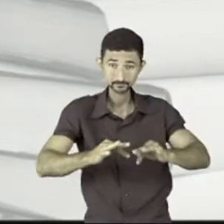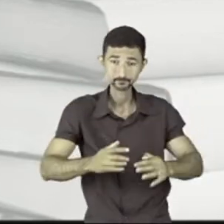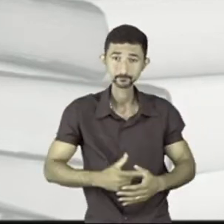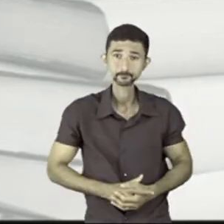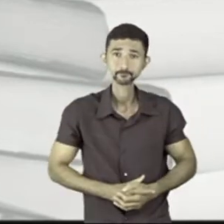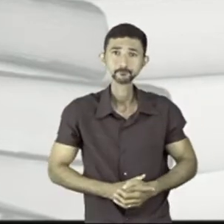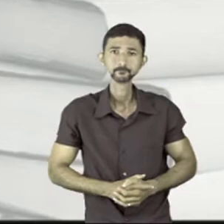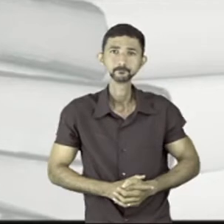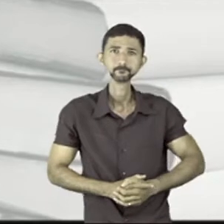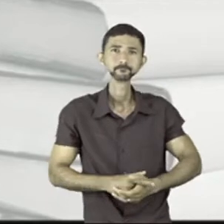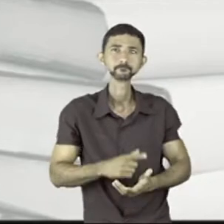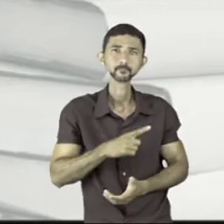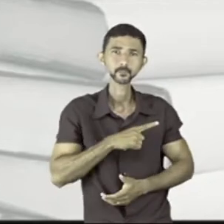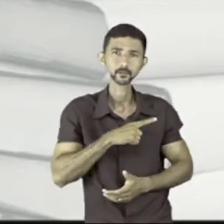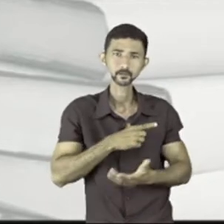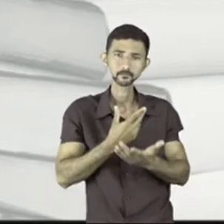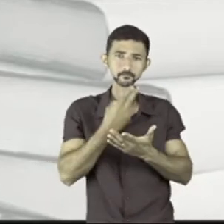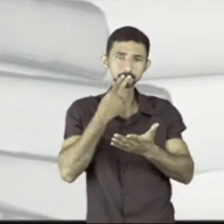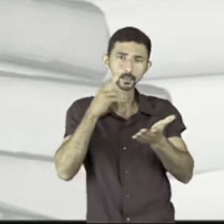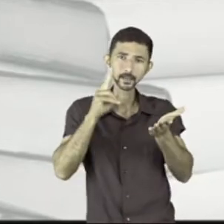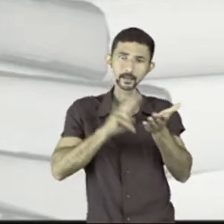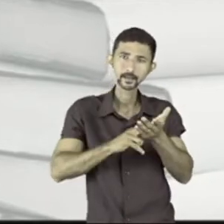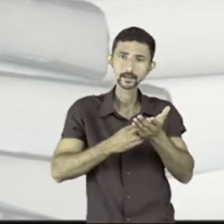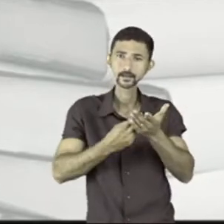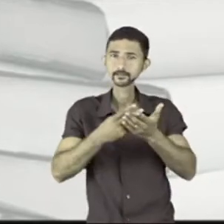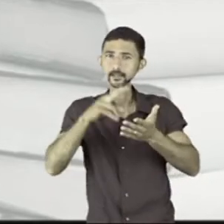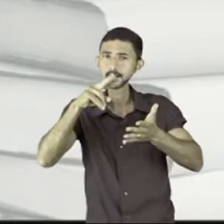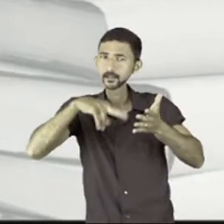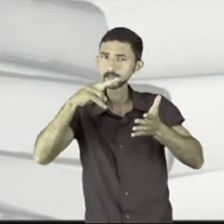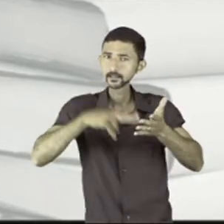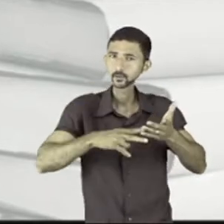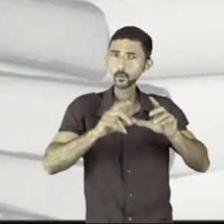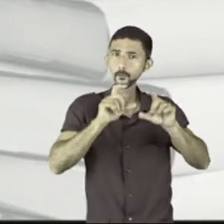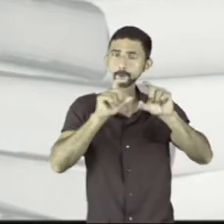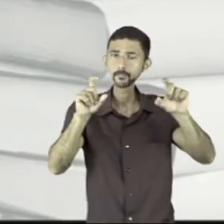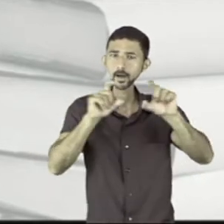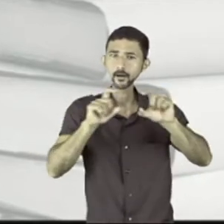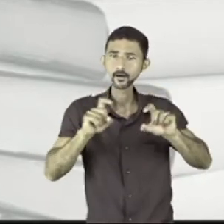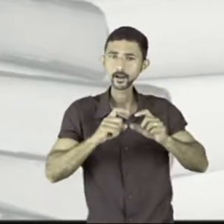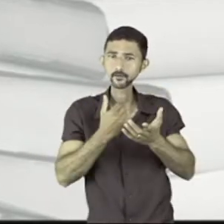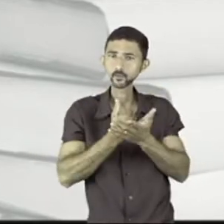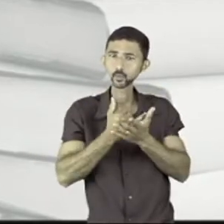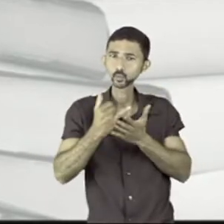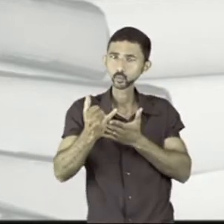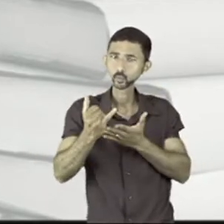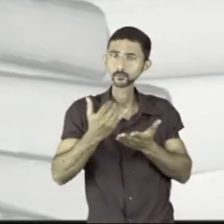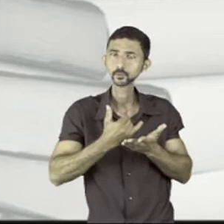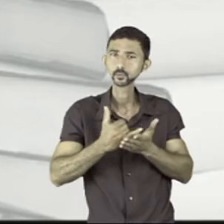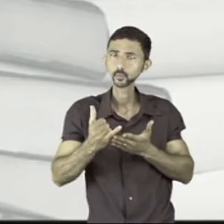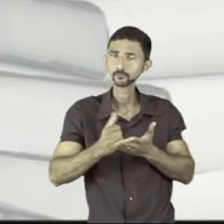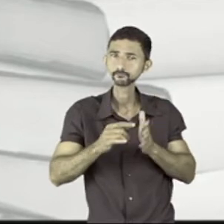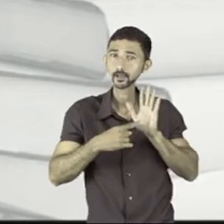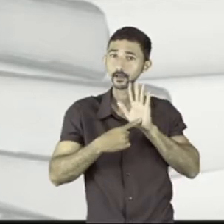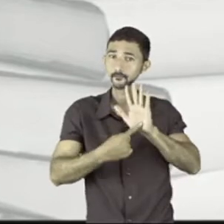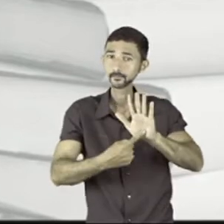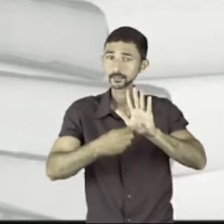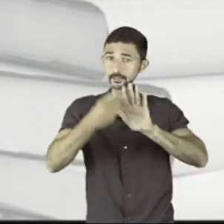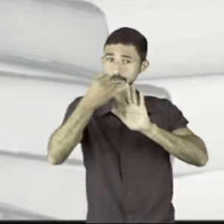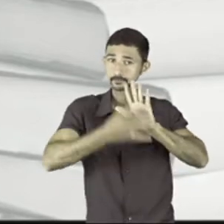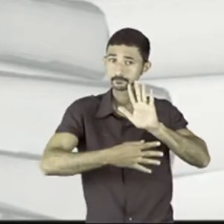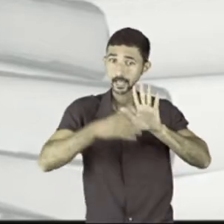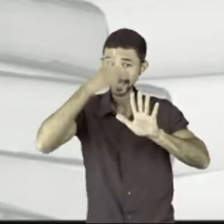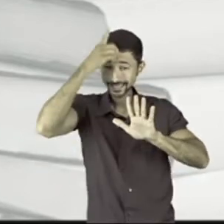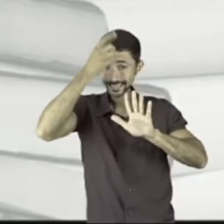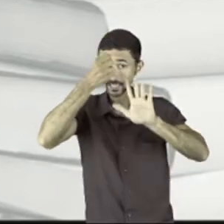Então olha só, eu tenho aqui a cartinha do leitor, parágrafo introdutório, onde eu apresento a